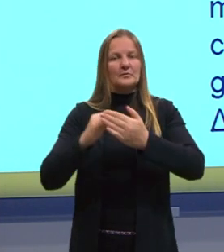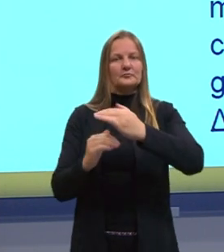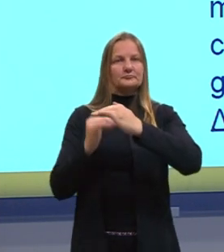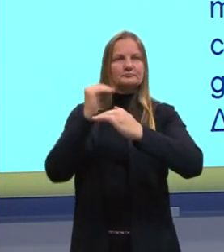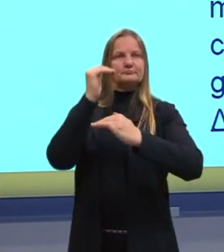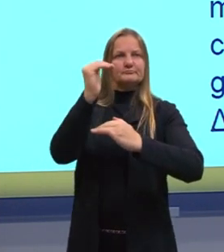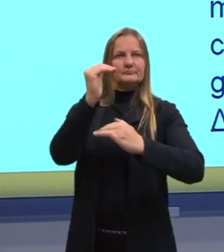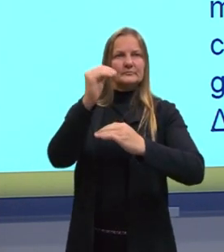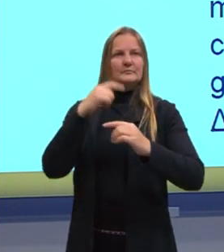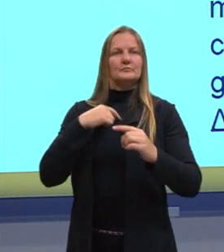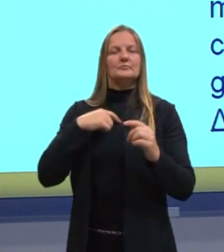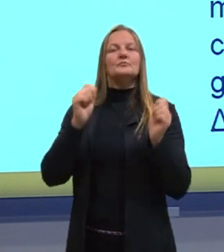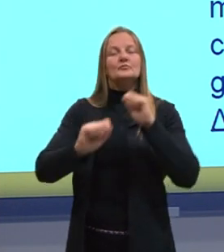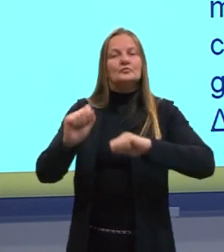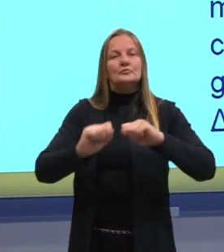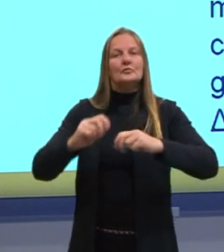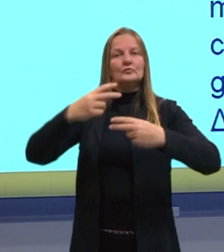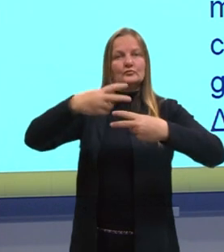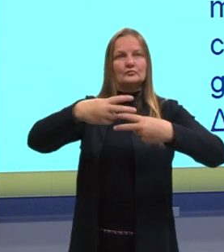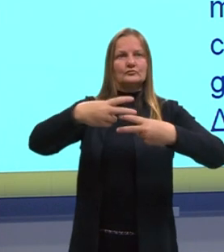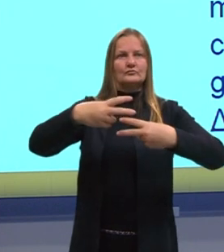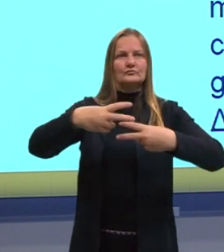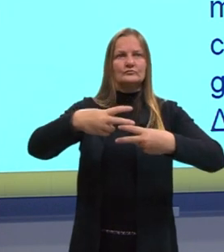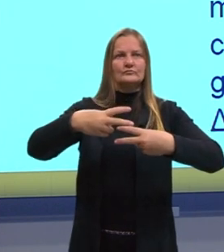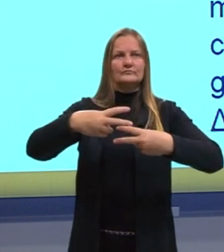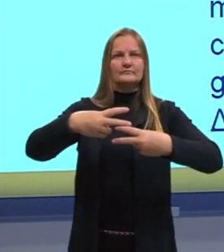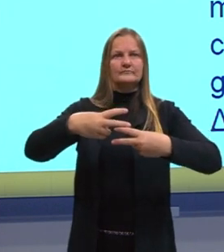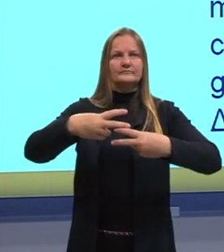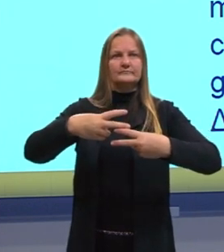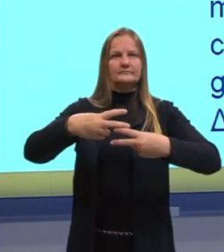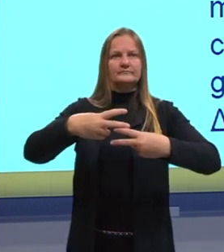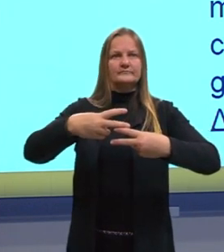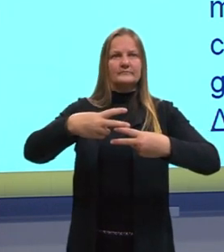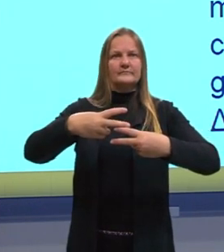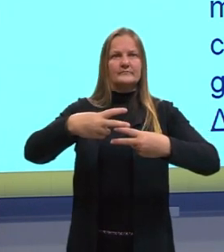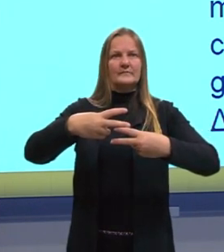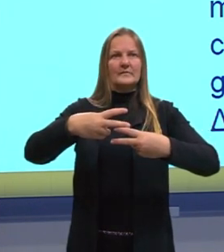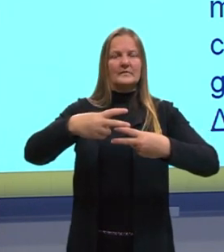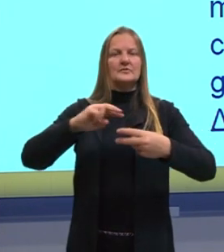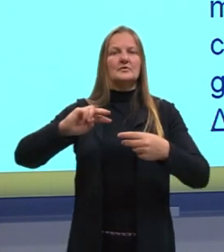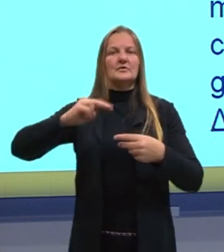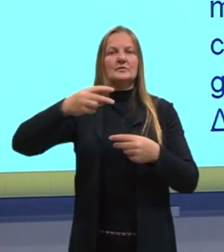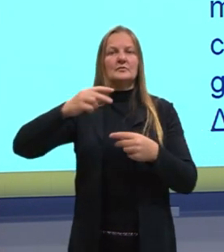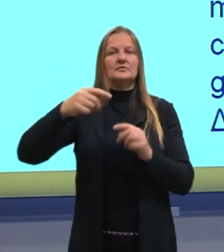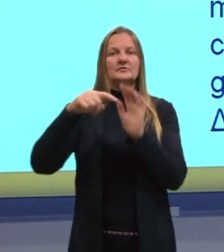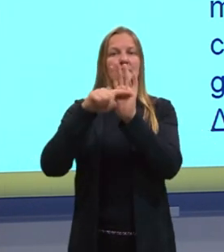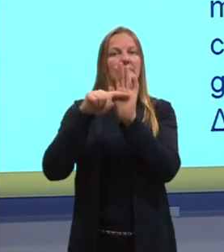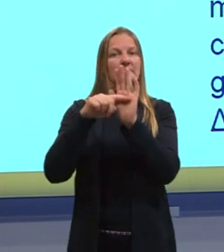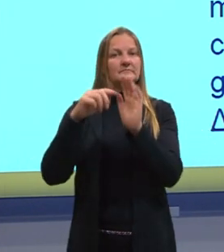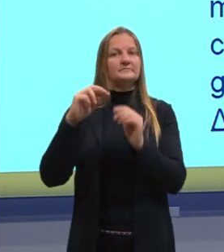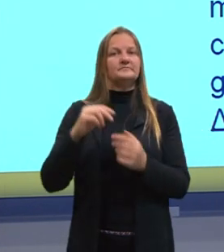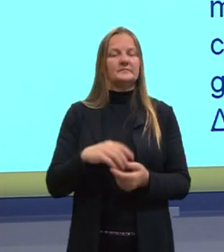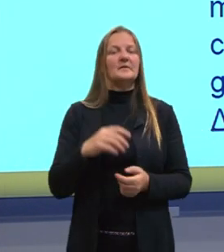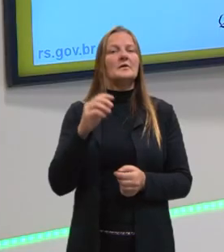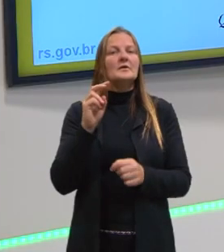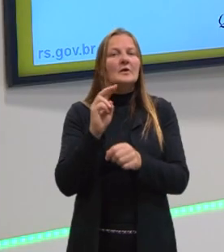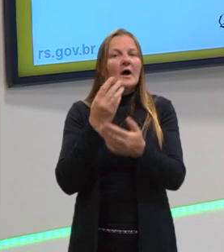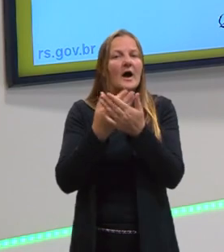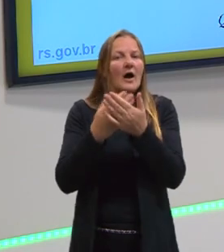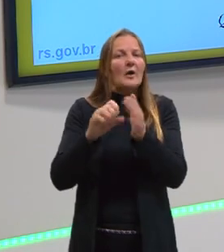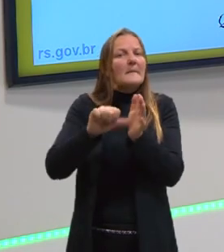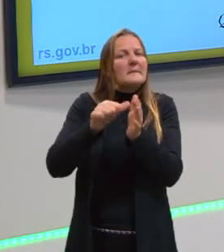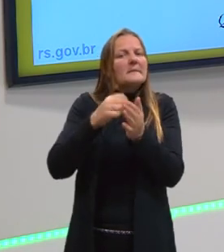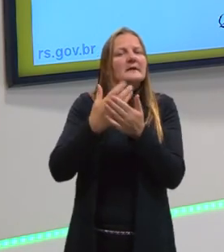utilizando, então, esse coeficiente aqui, né, esse expoente negativo, tá? A gente já falou isso lá nas nossas